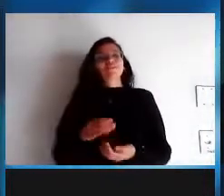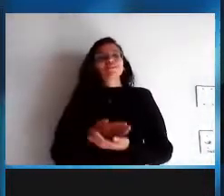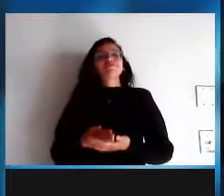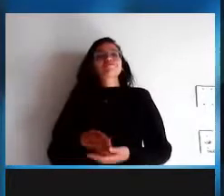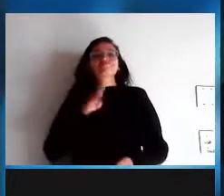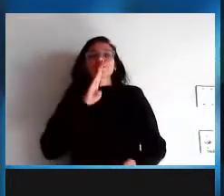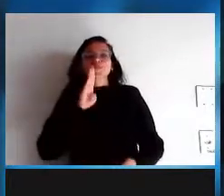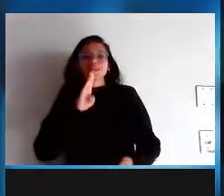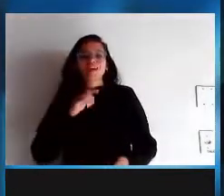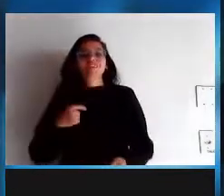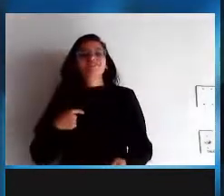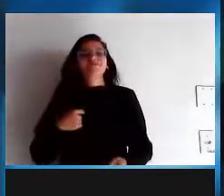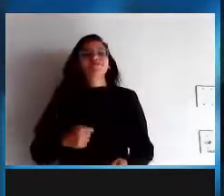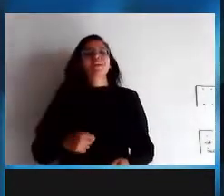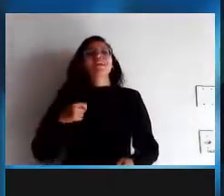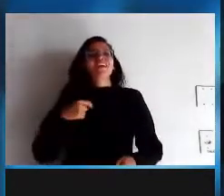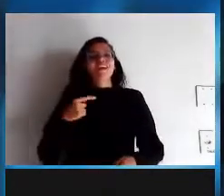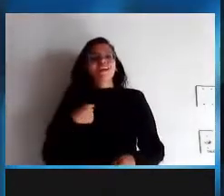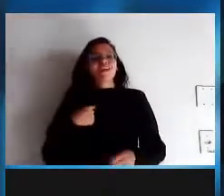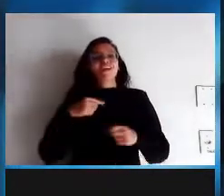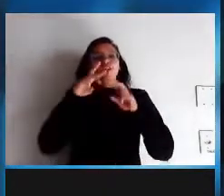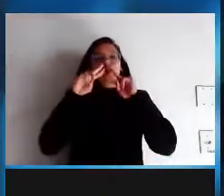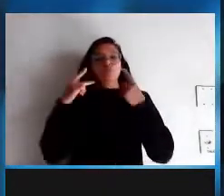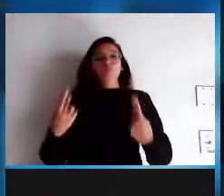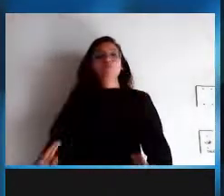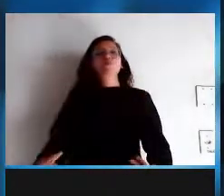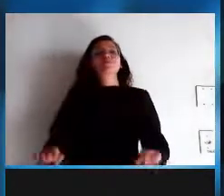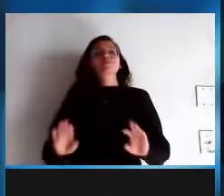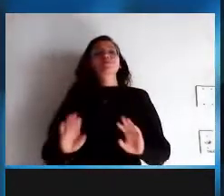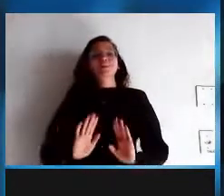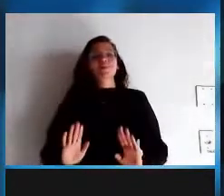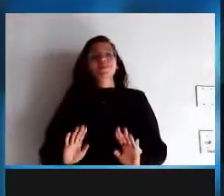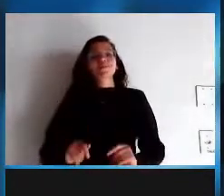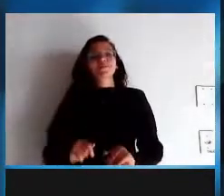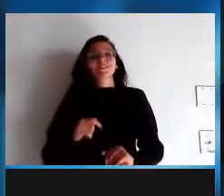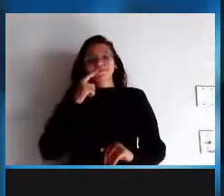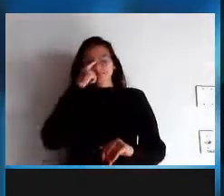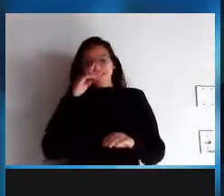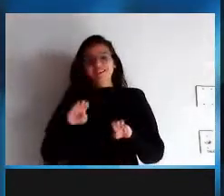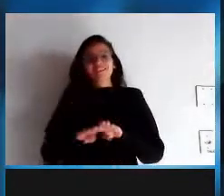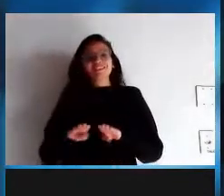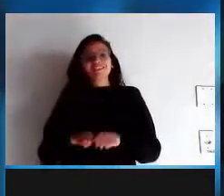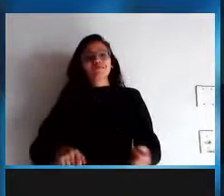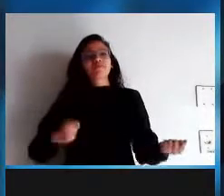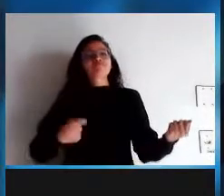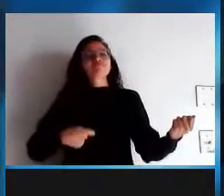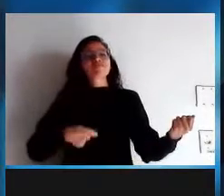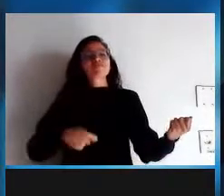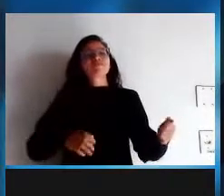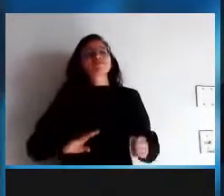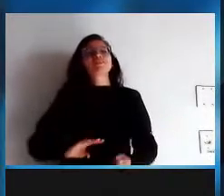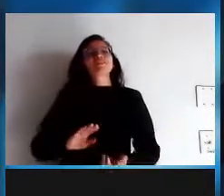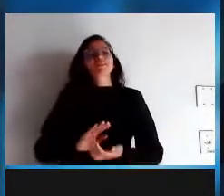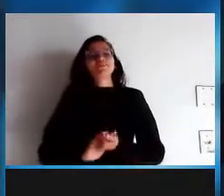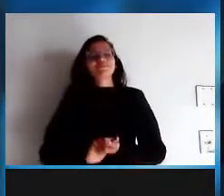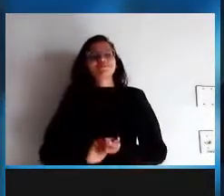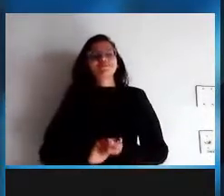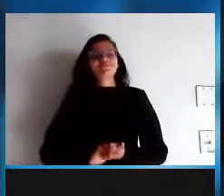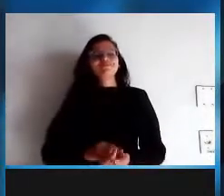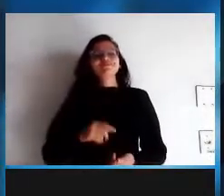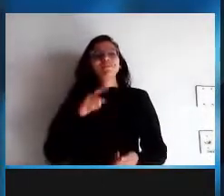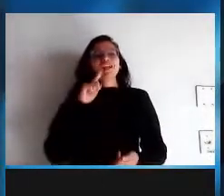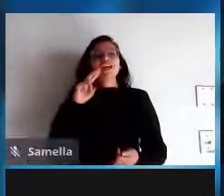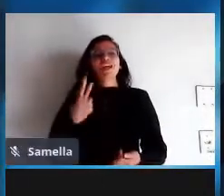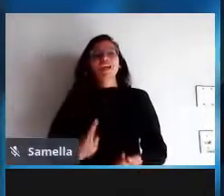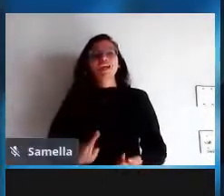sou Blau Araújo sou músico contrabaixista apesar de também estar meio parado com isso sou tradutor para dublagem e